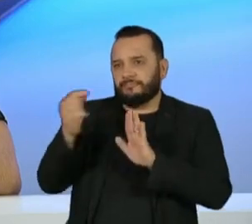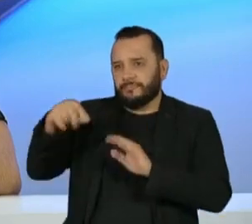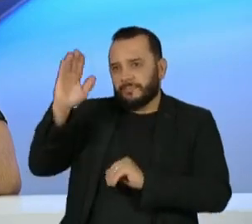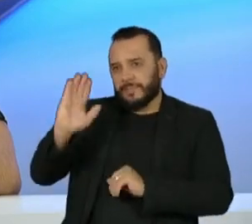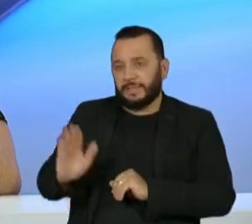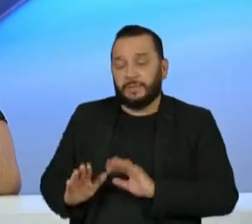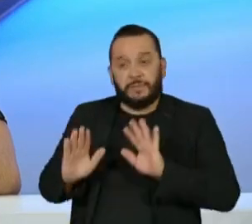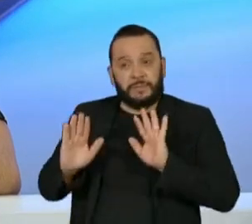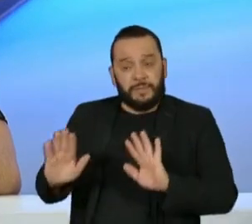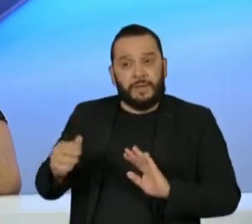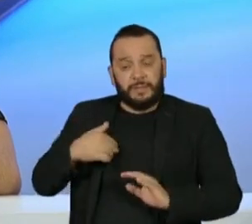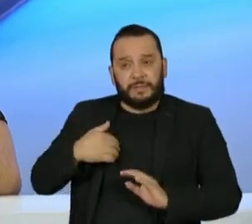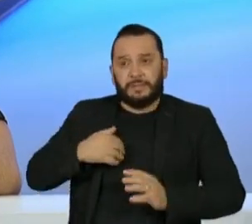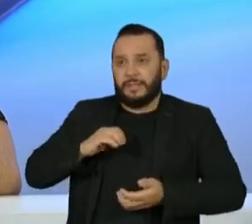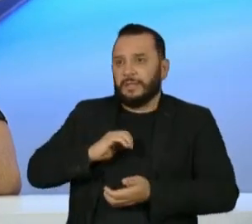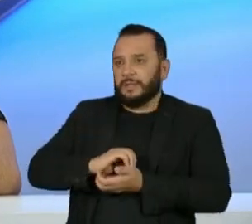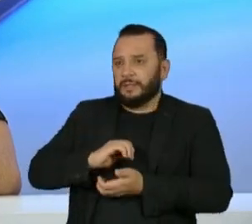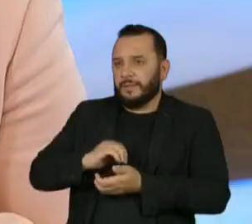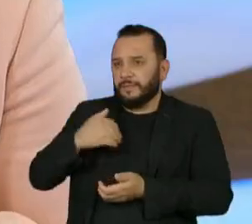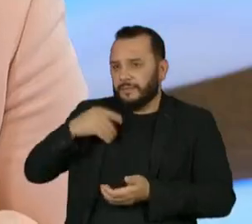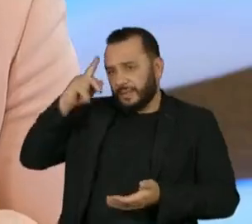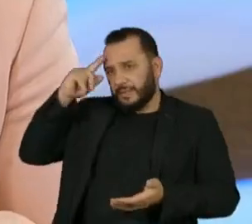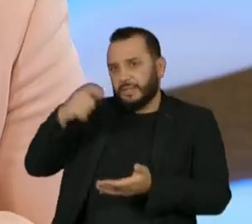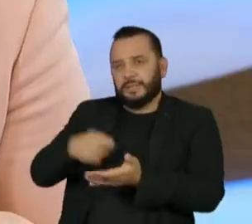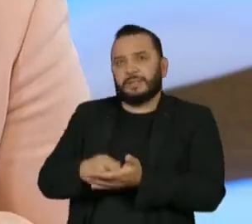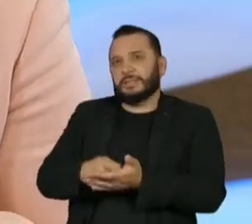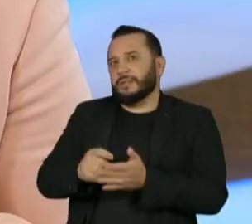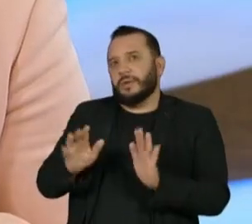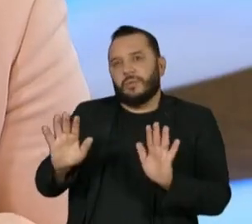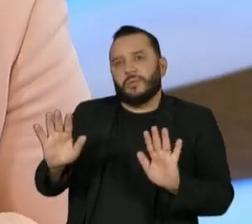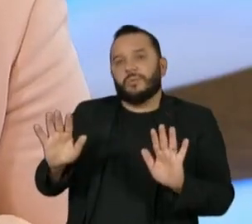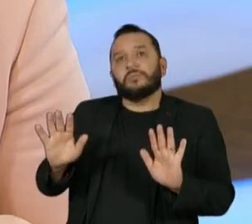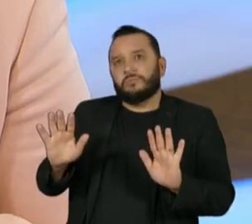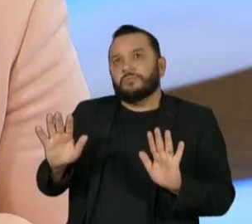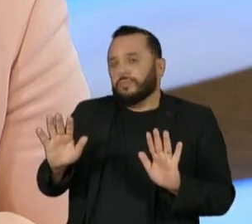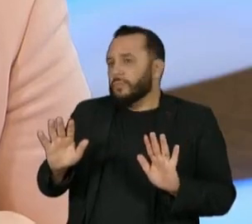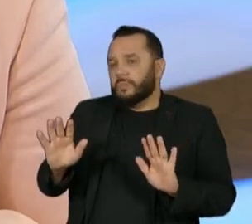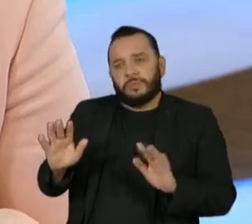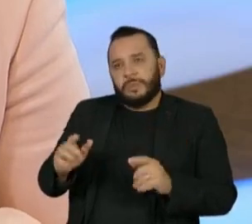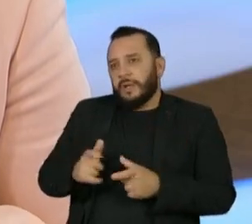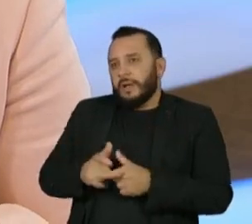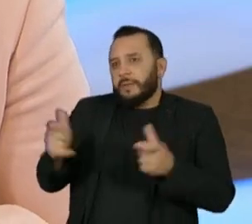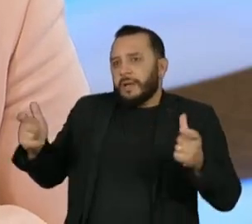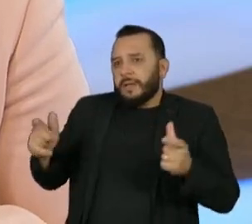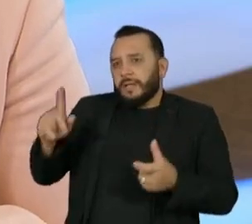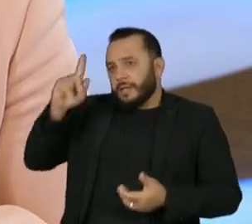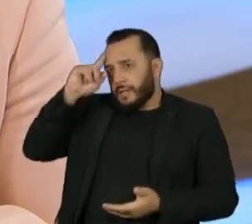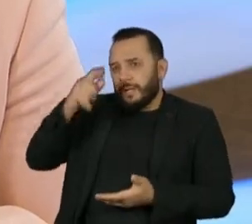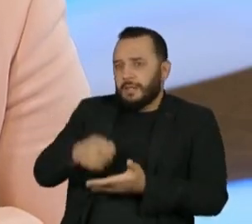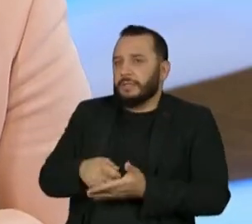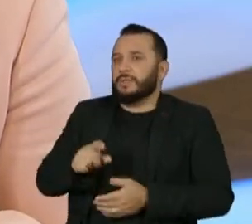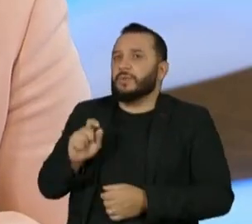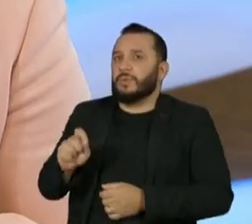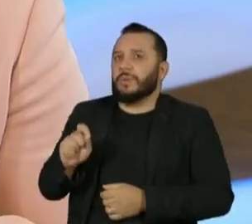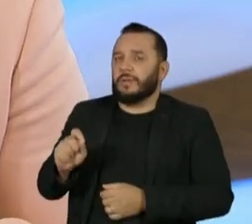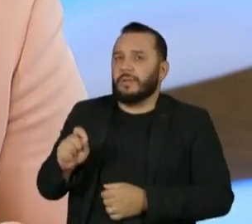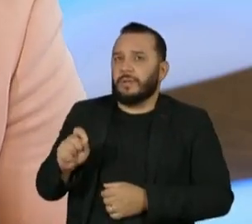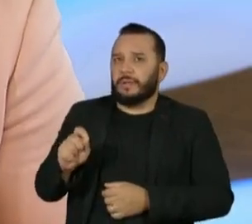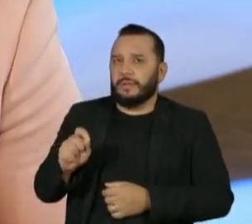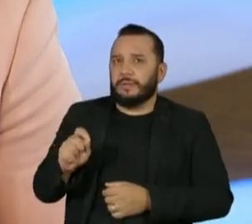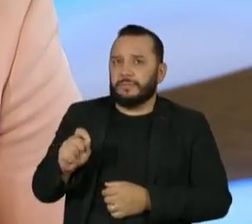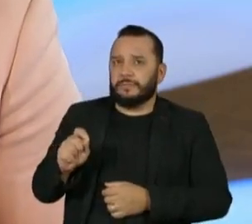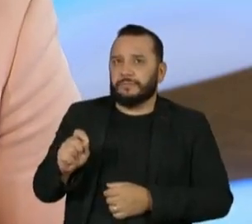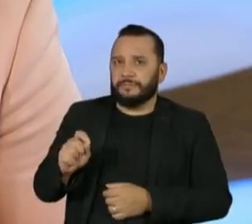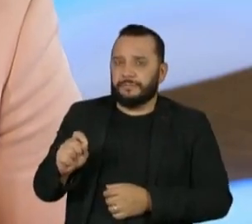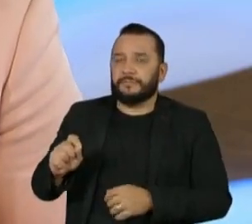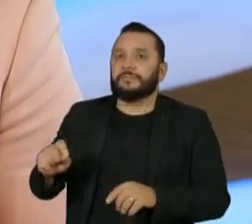deu uma decisão majoritária, não unânime, mas majoritária, depois até de